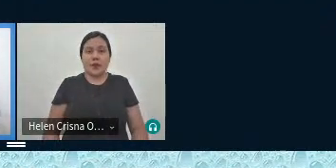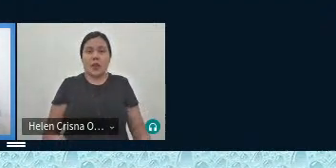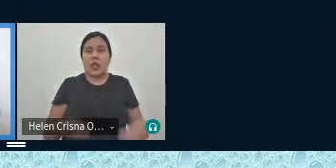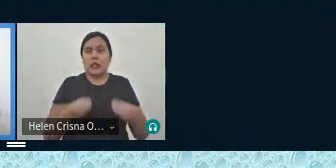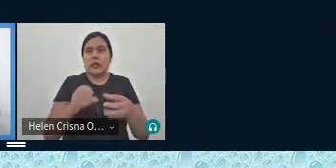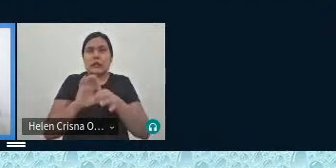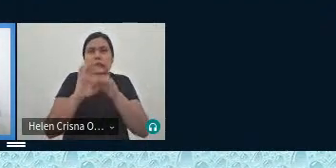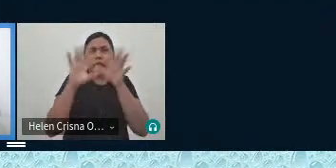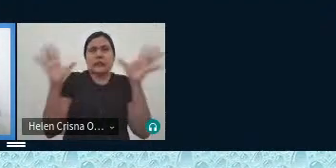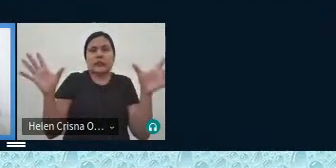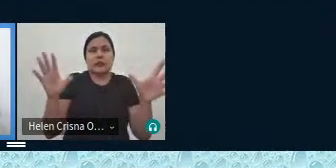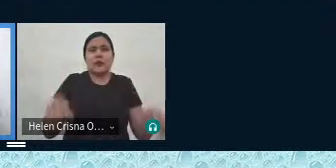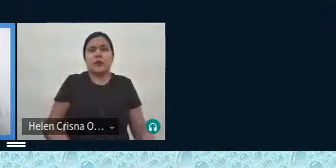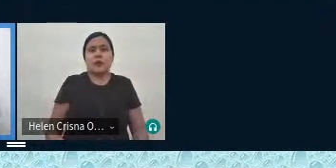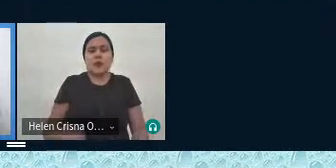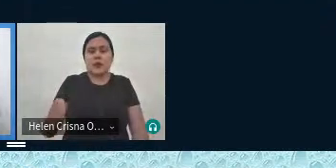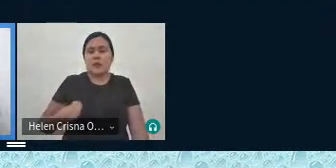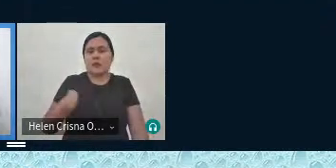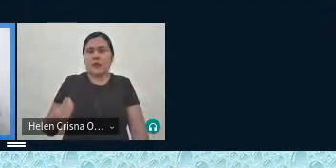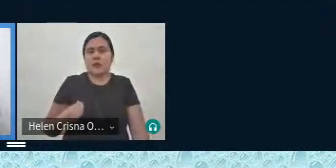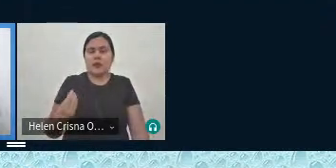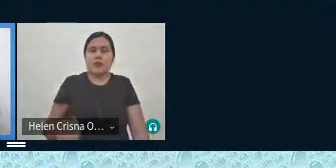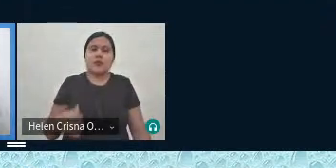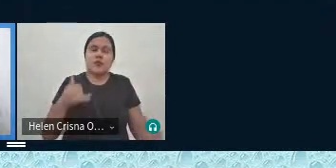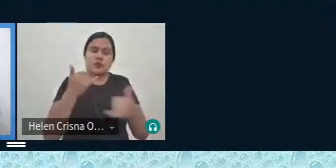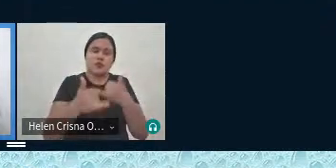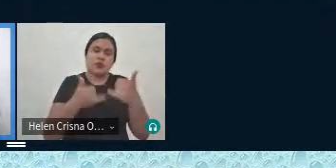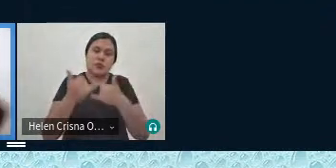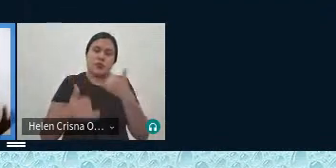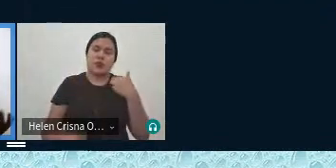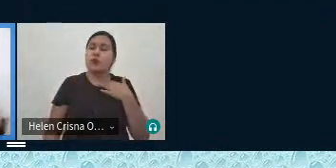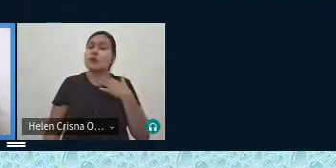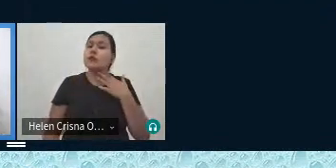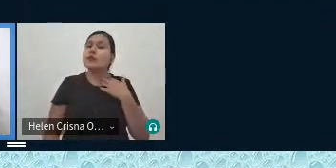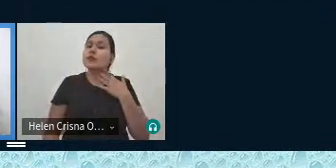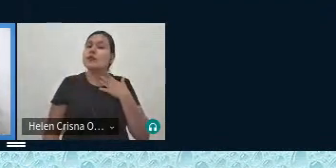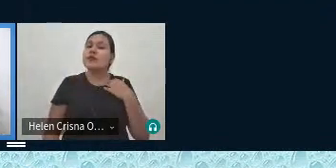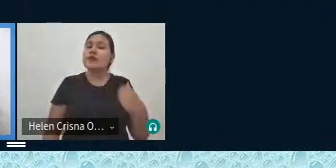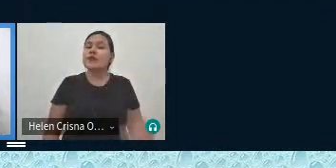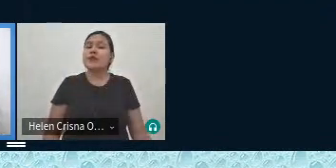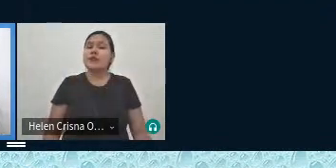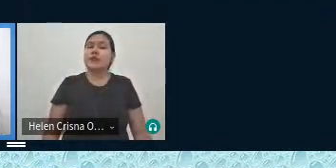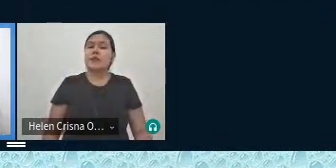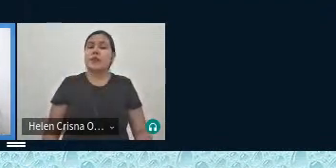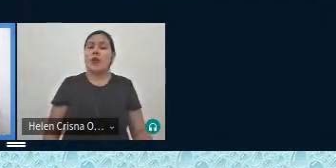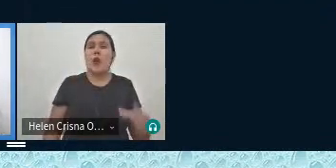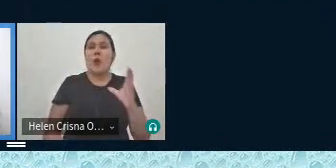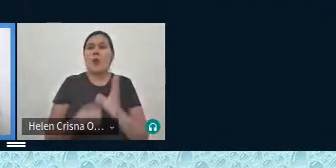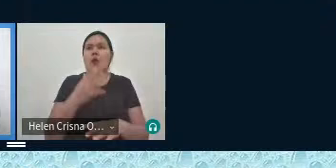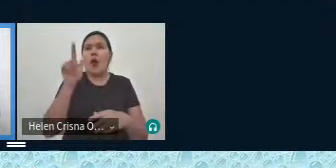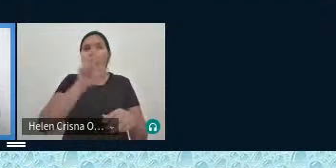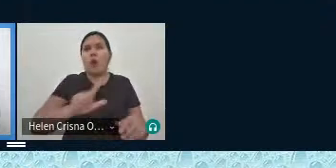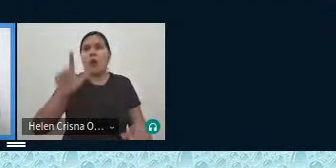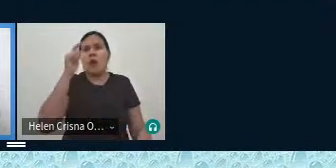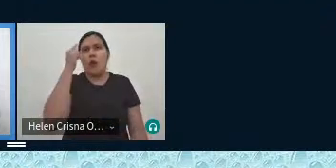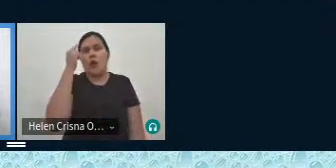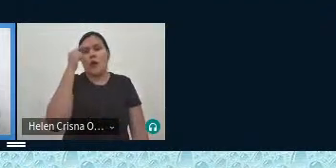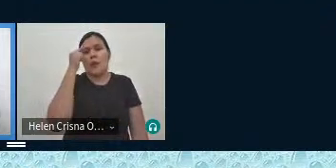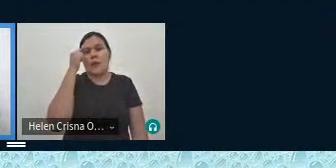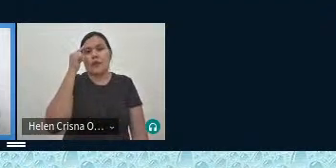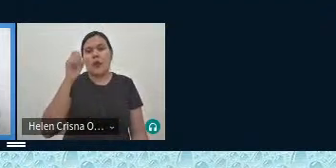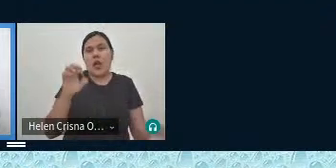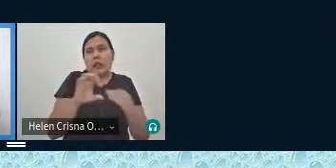liberdade para quem está participando dos jogos no plano quando você fala de produção literária você pensa em